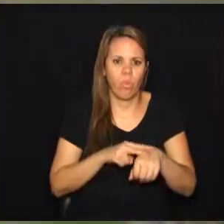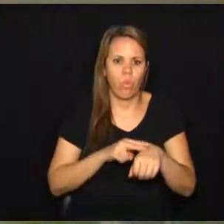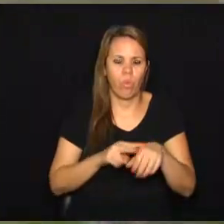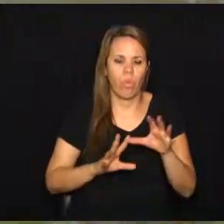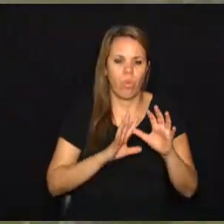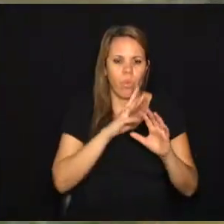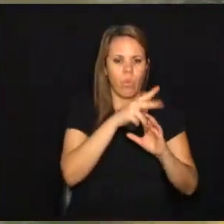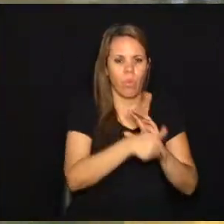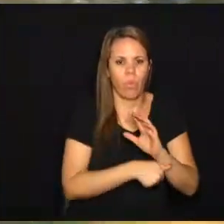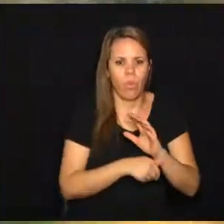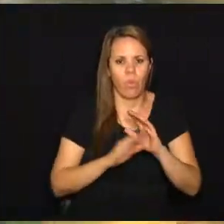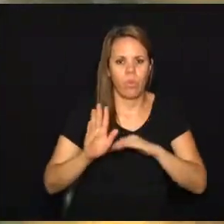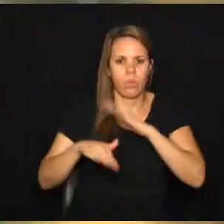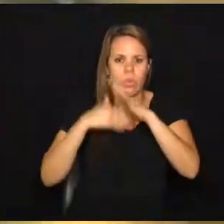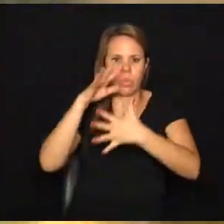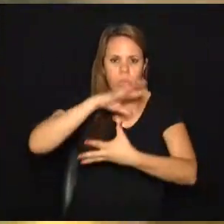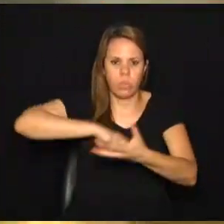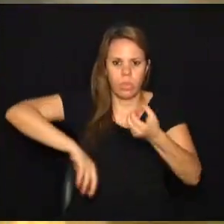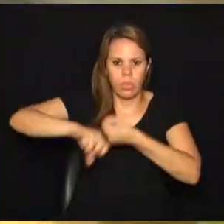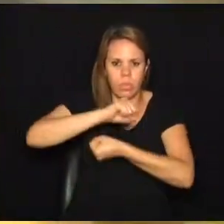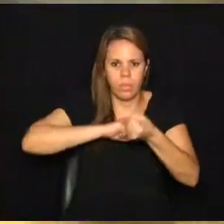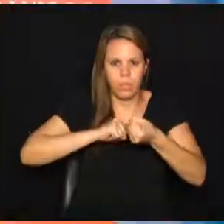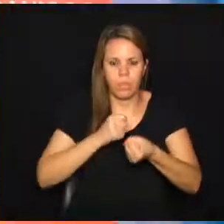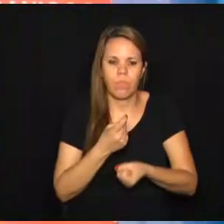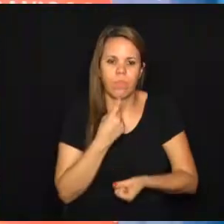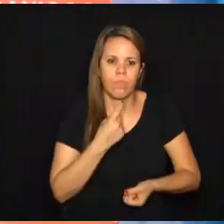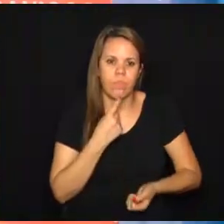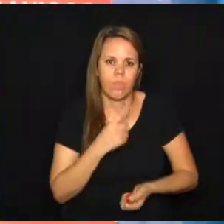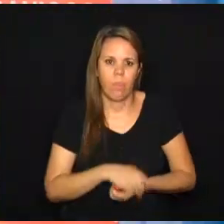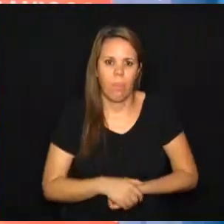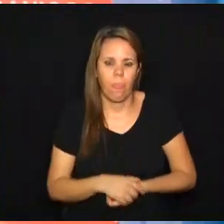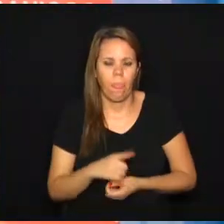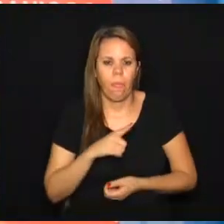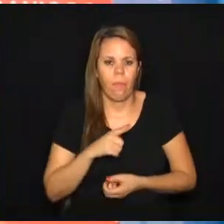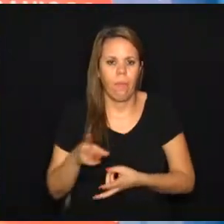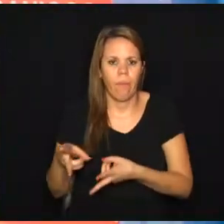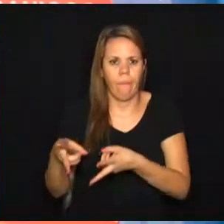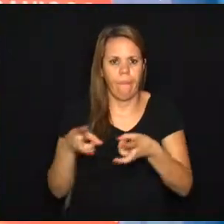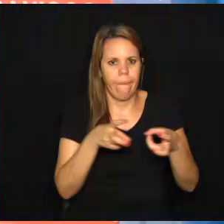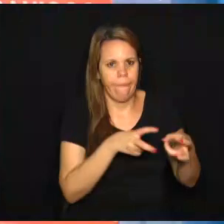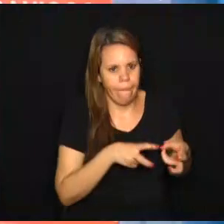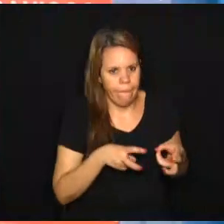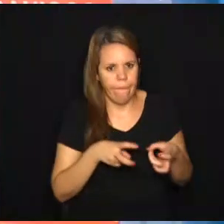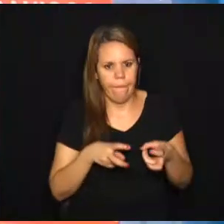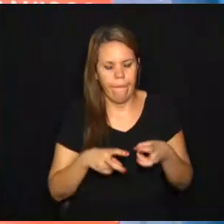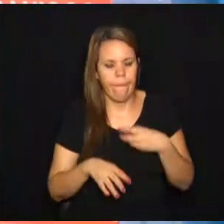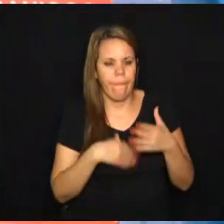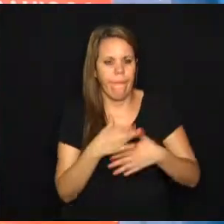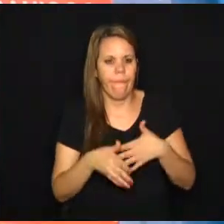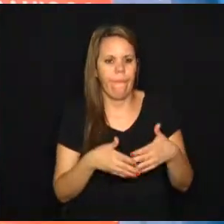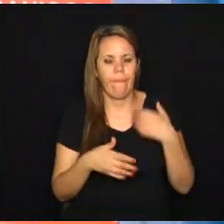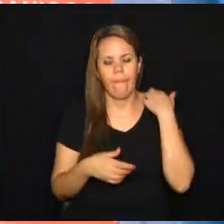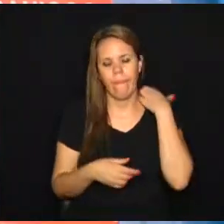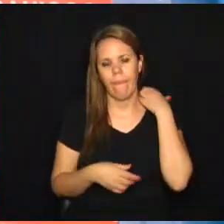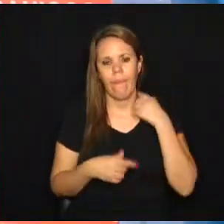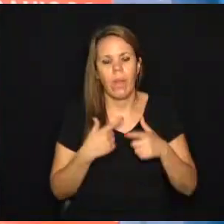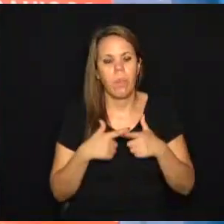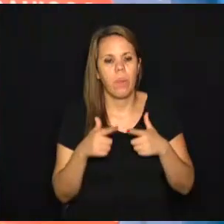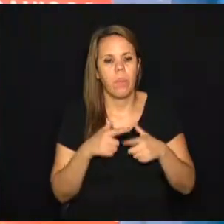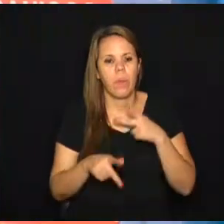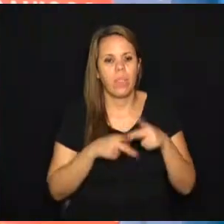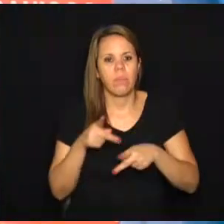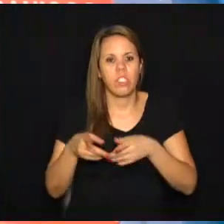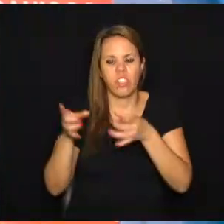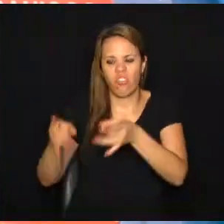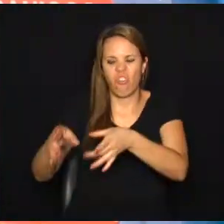Ambiente e Desenvolvimento Sustentável de Campinas. A gente tem observado que a maior frequência dos problemas são as pessoas